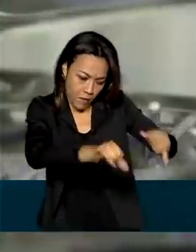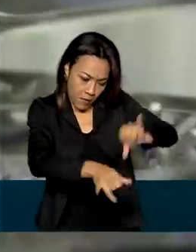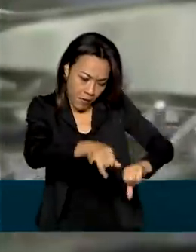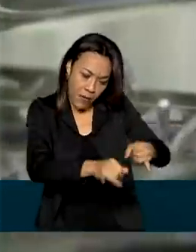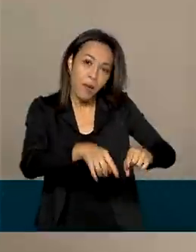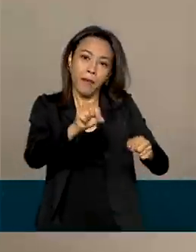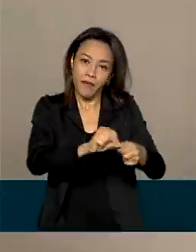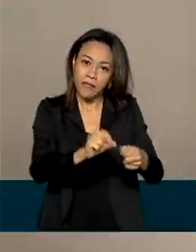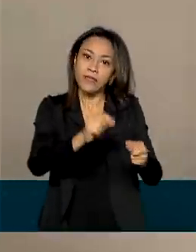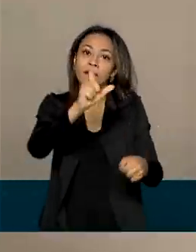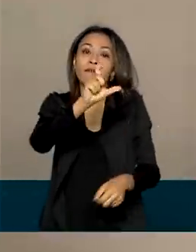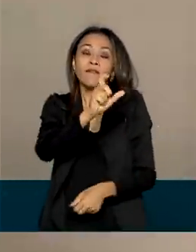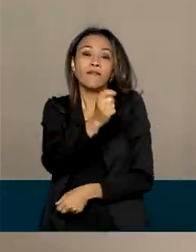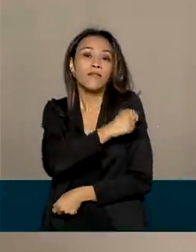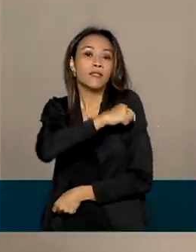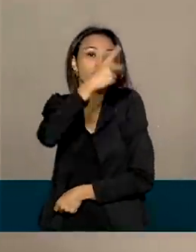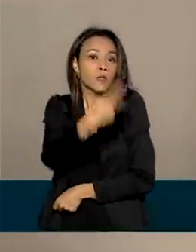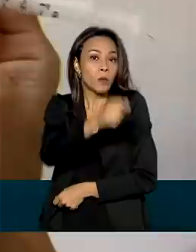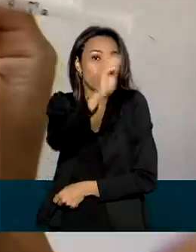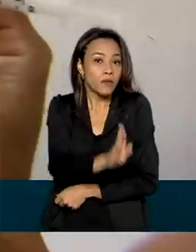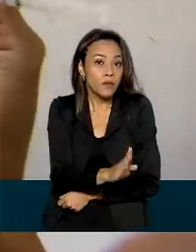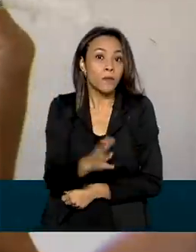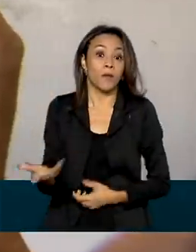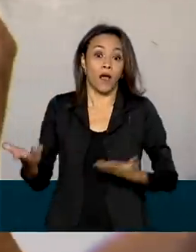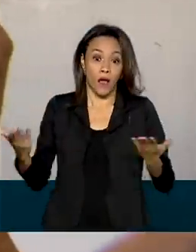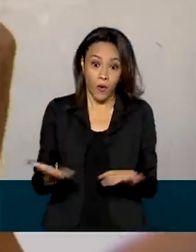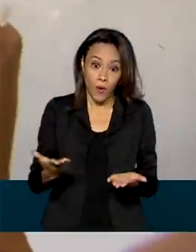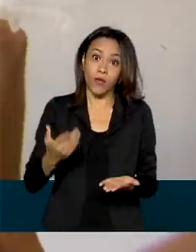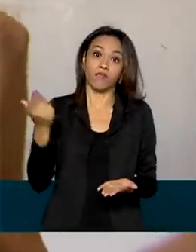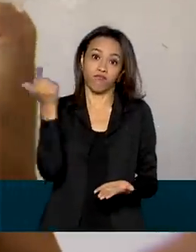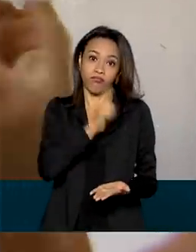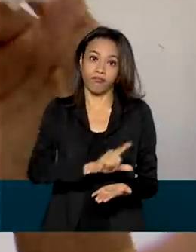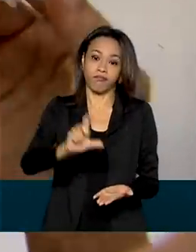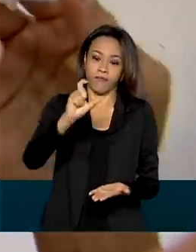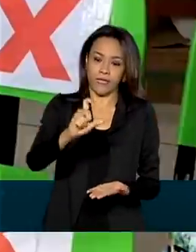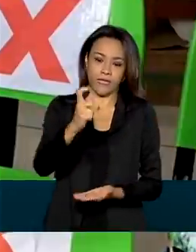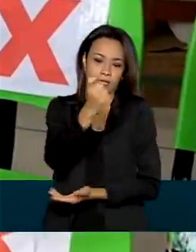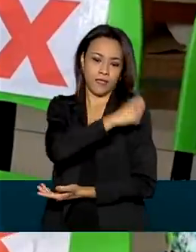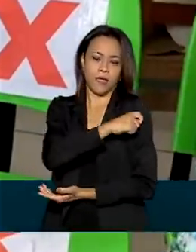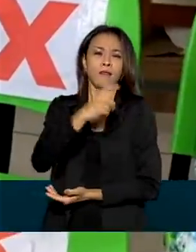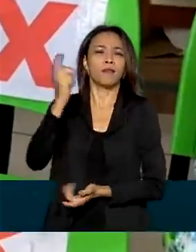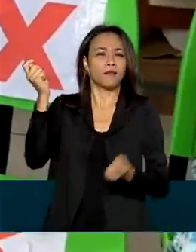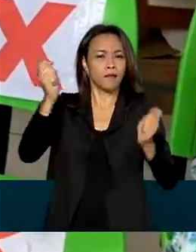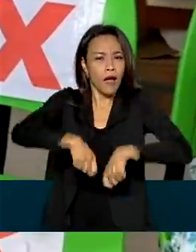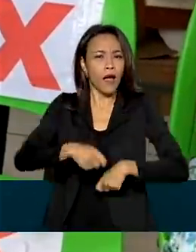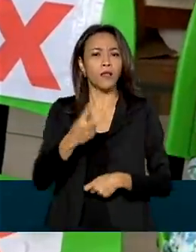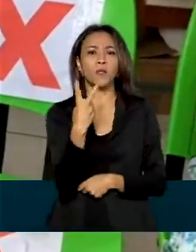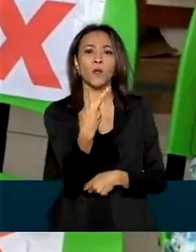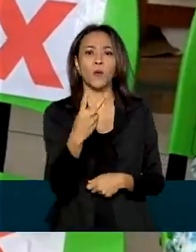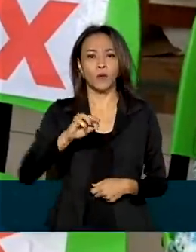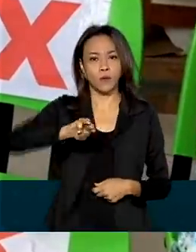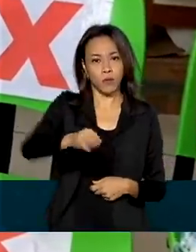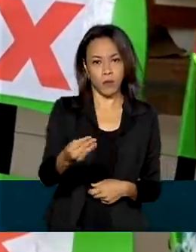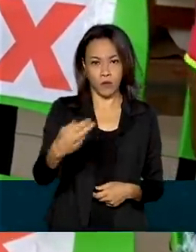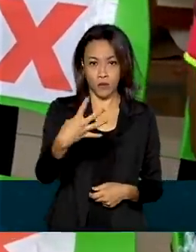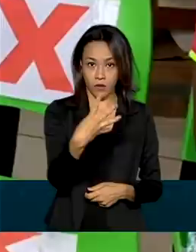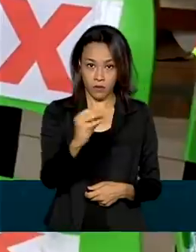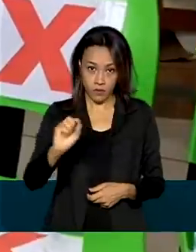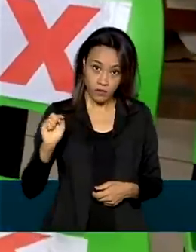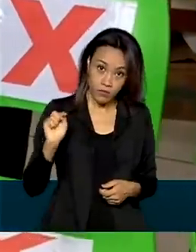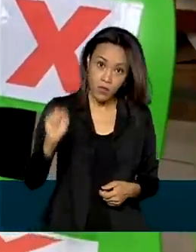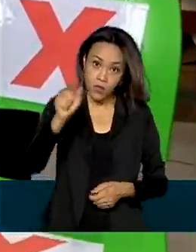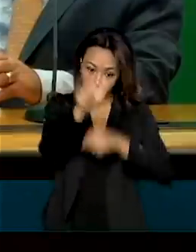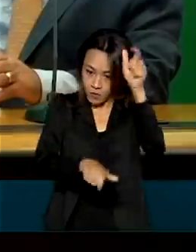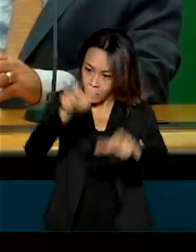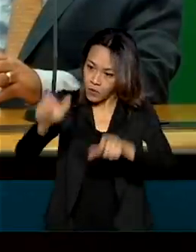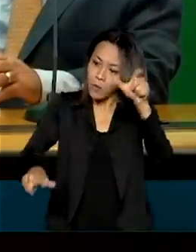imunizantes. Com a vacina em mãos, o país tem capacidade para imunizar 2 milhões e 400 mil brasileiros